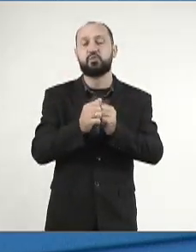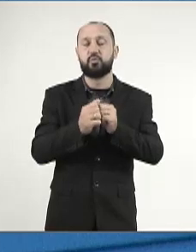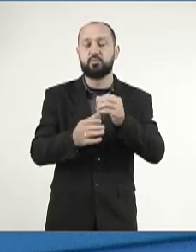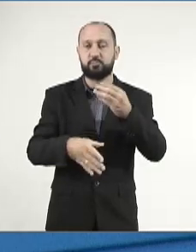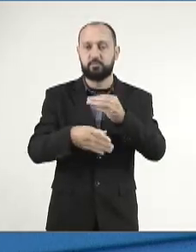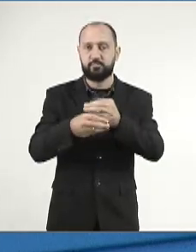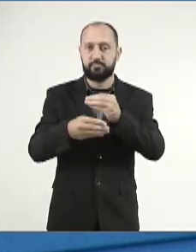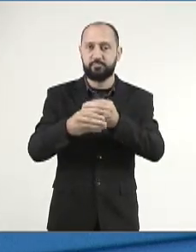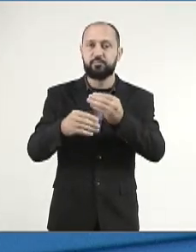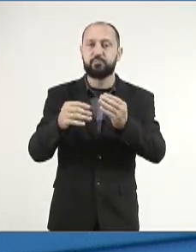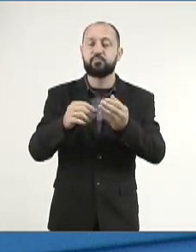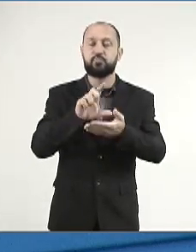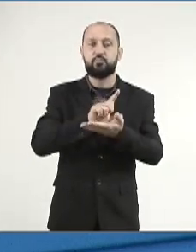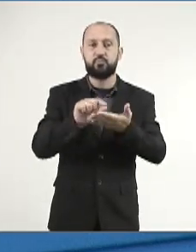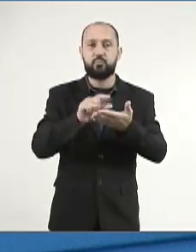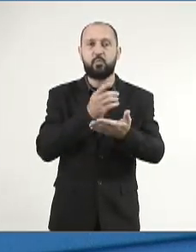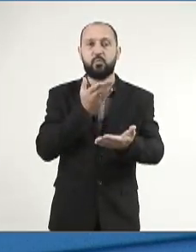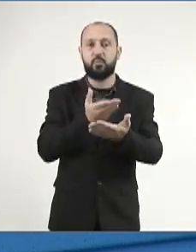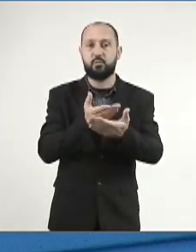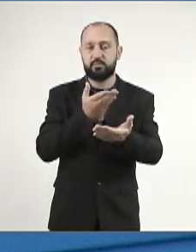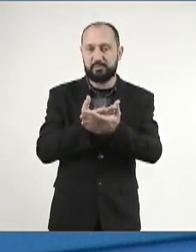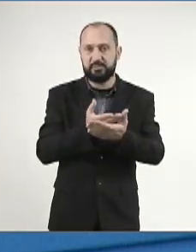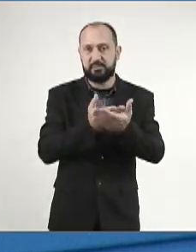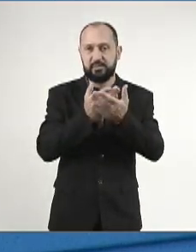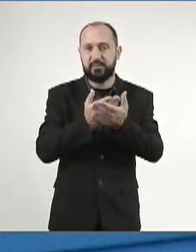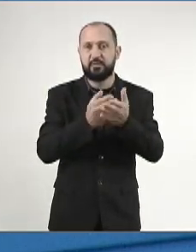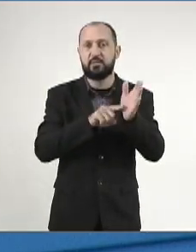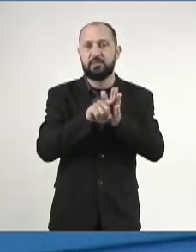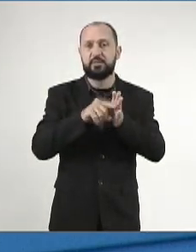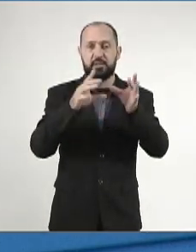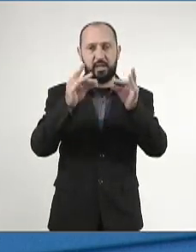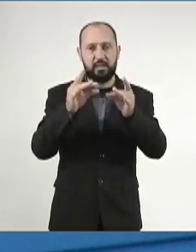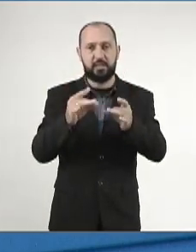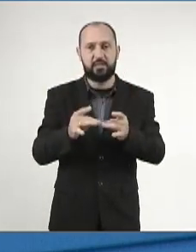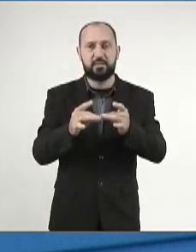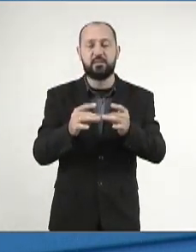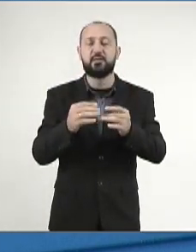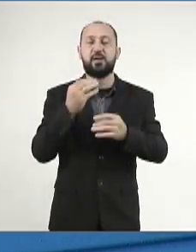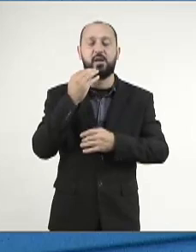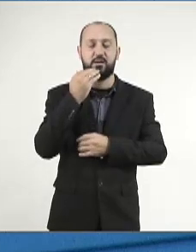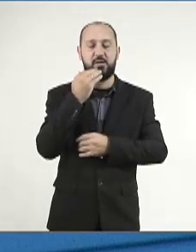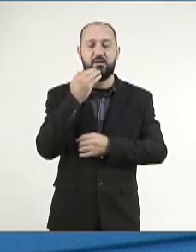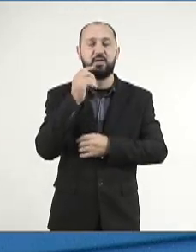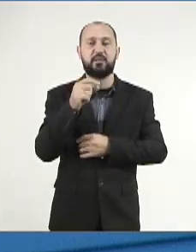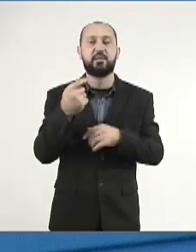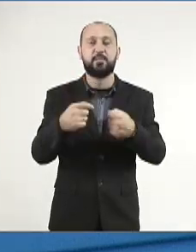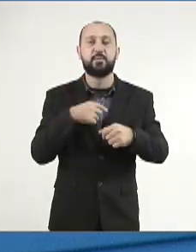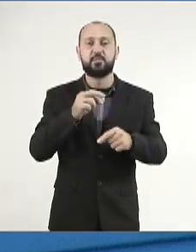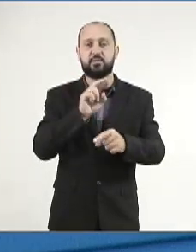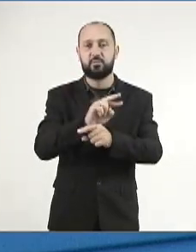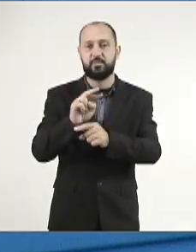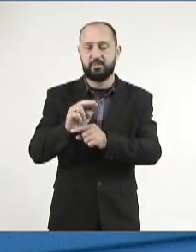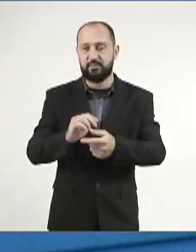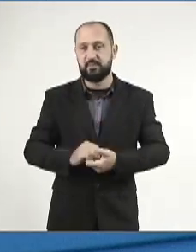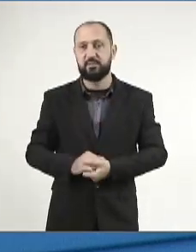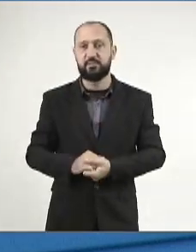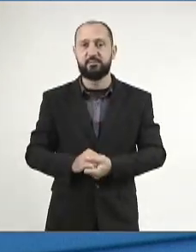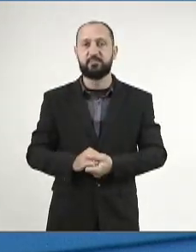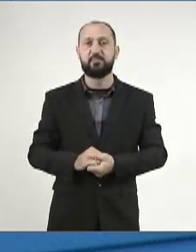artigos que aprofundam o estudo do Chaco, suas peculiaridades, fragilidades e necessidade da sua preservação.